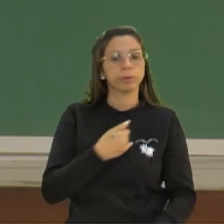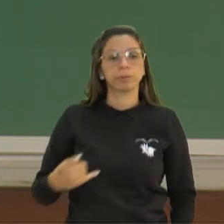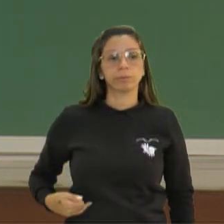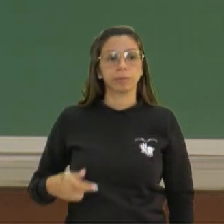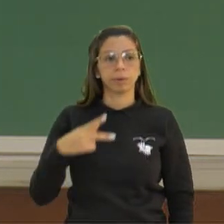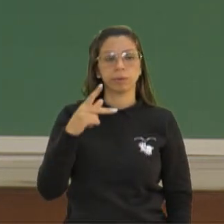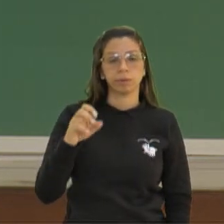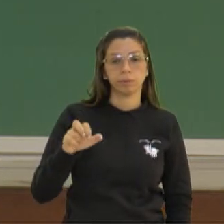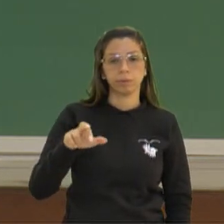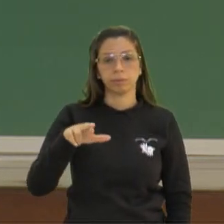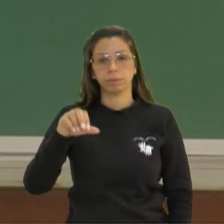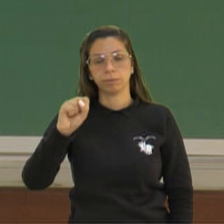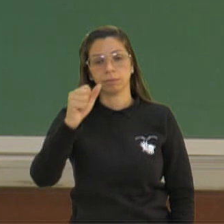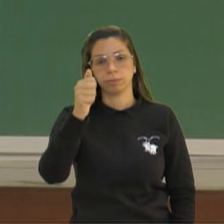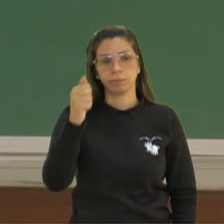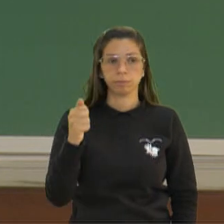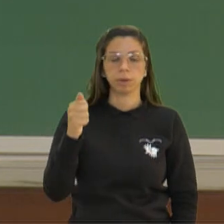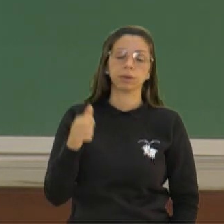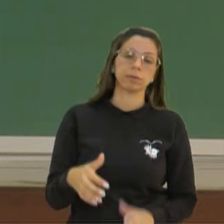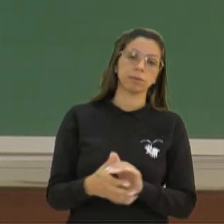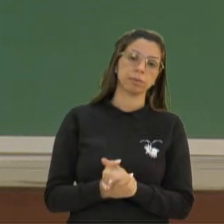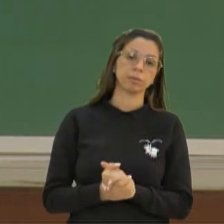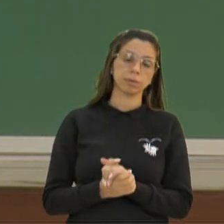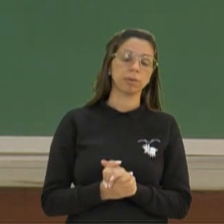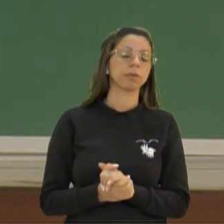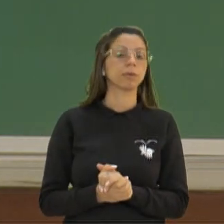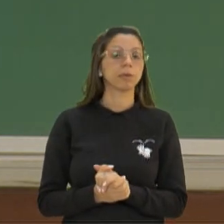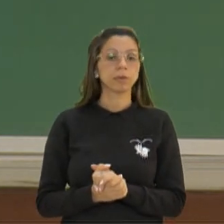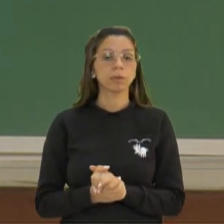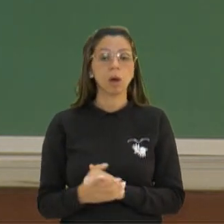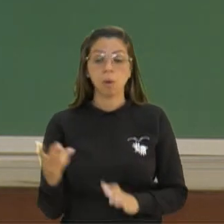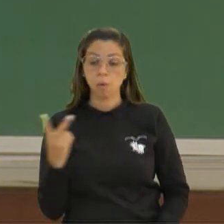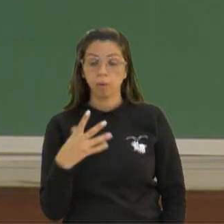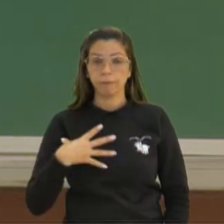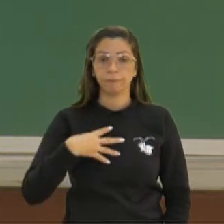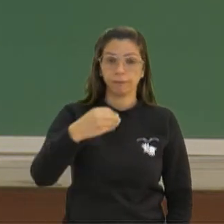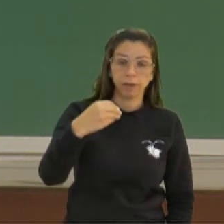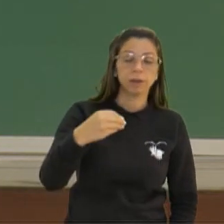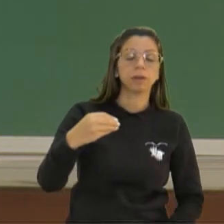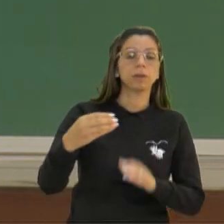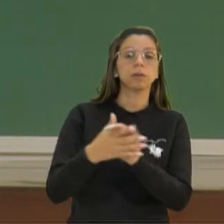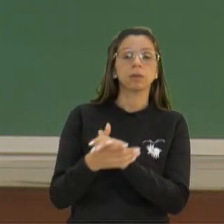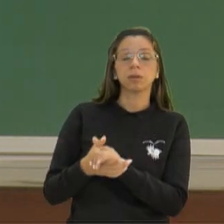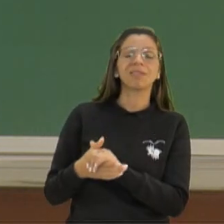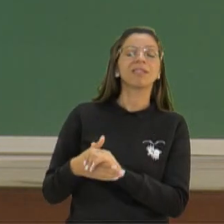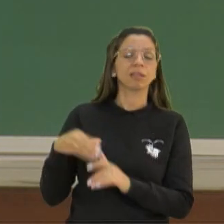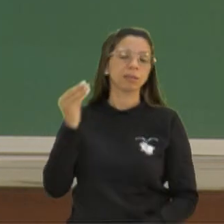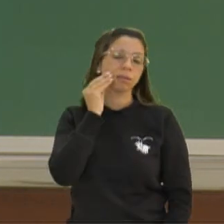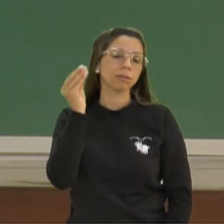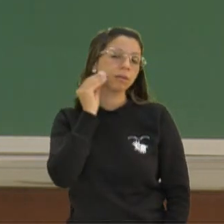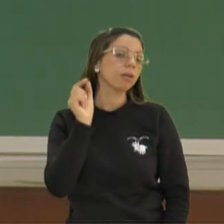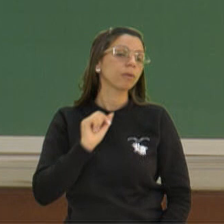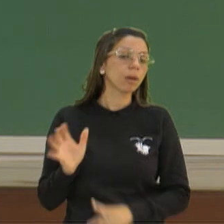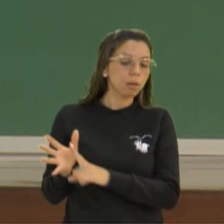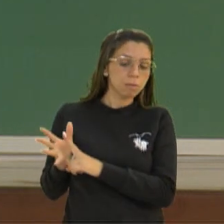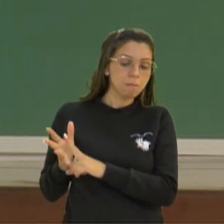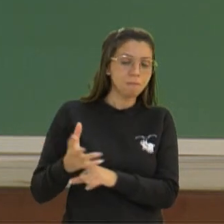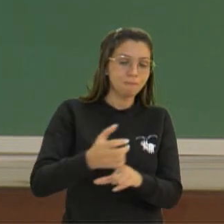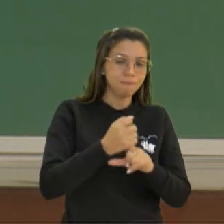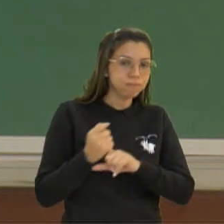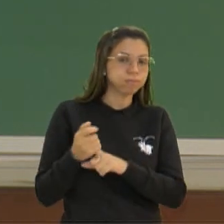Xerxes e Ataxerxes, o seu filho, tentaram a dominação da Grécia, tentaram dominar toda a região ali da